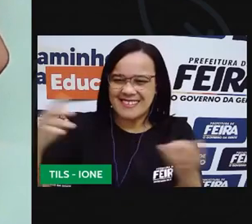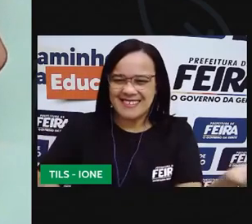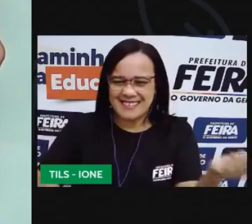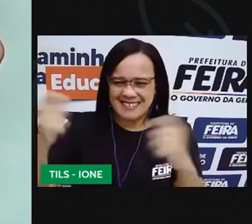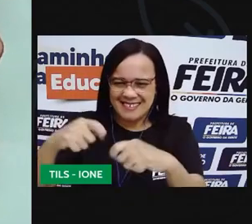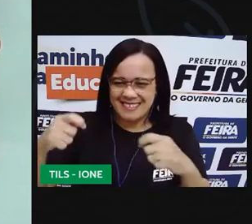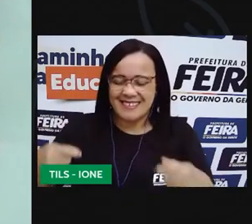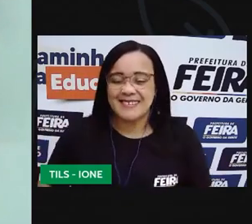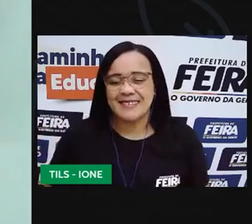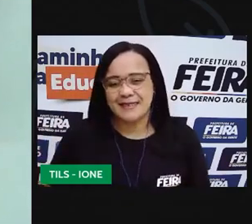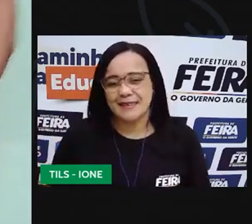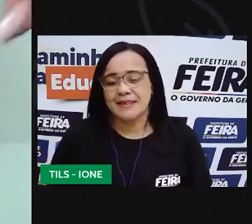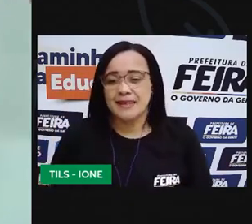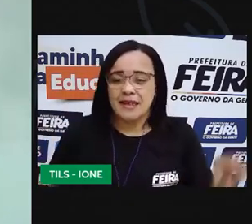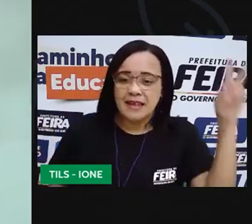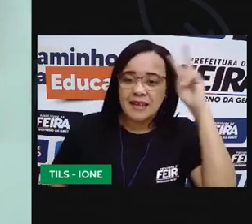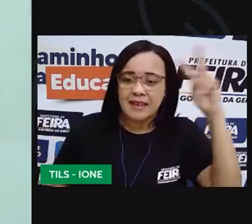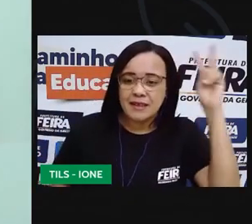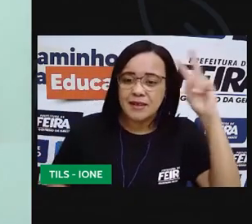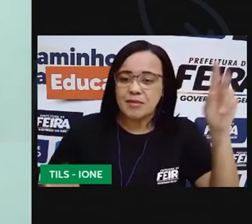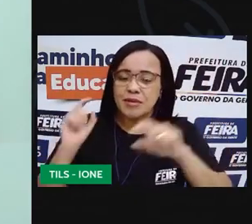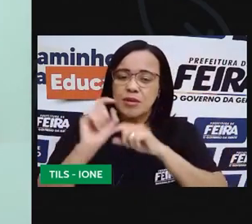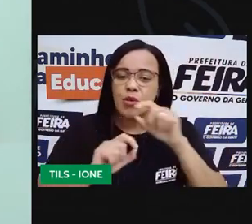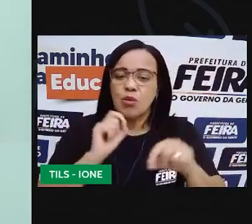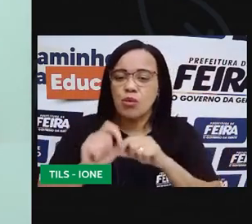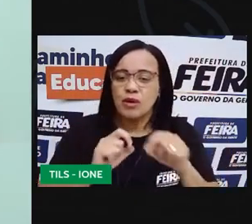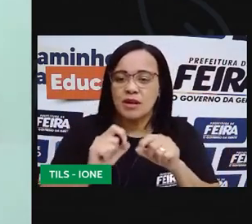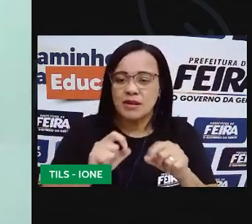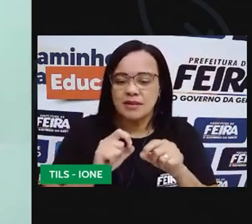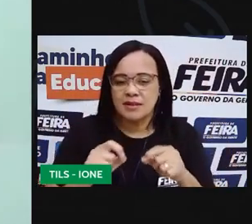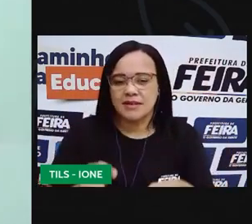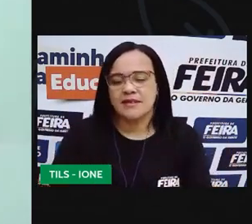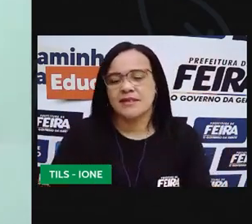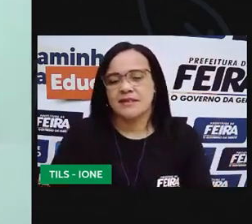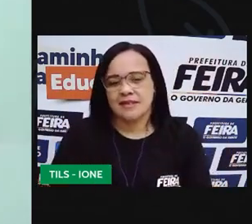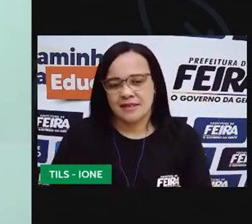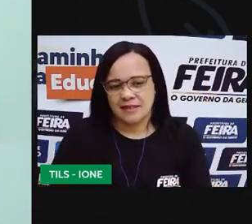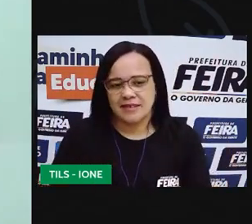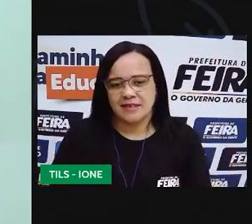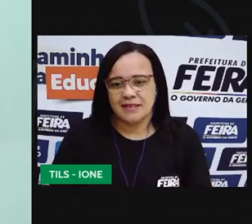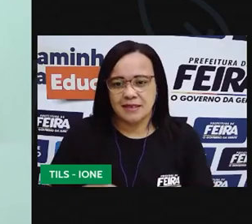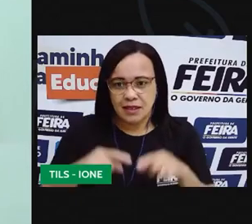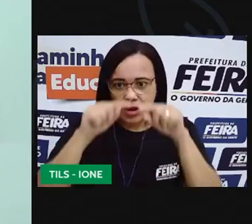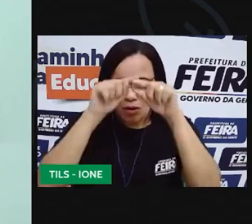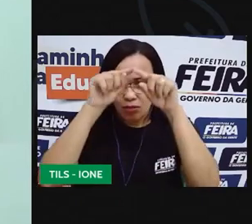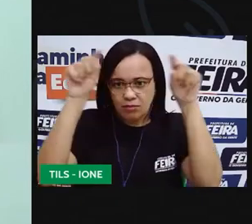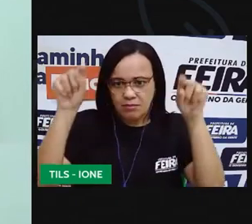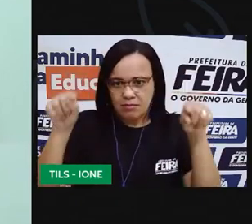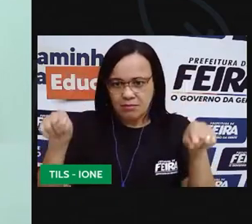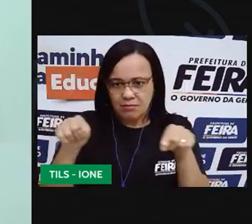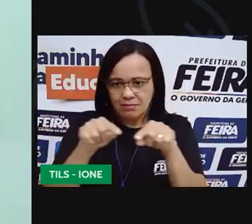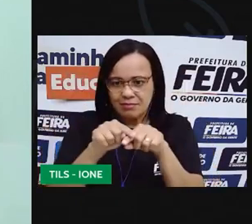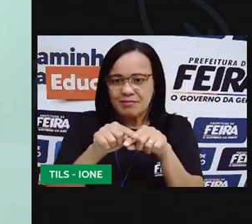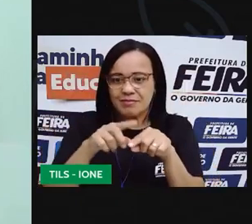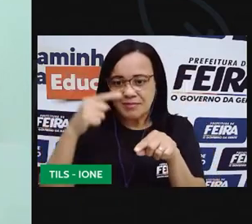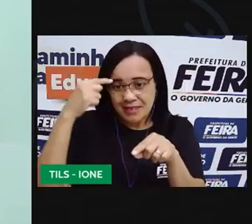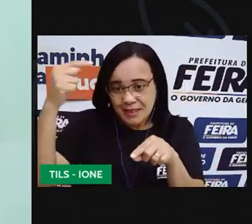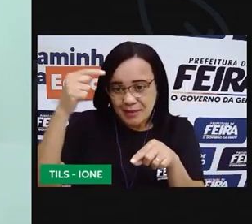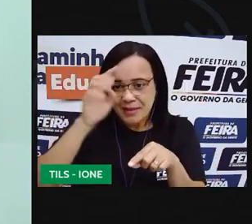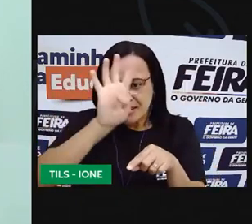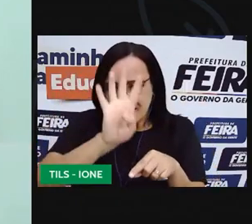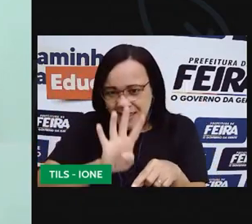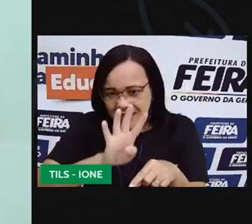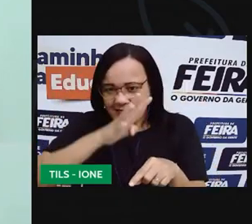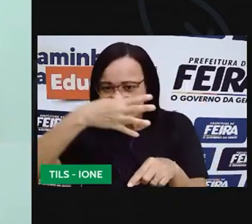Lembre-se que a gente vai fazer um quadro com o nome de cada participante